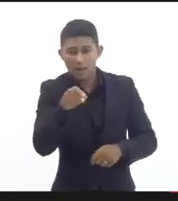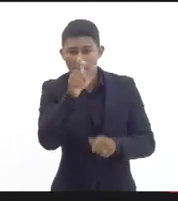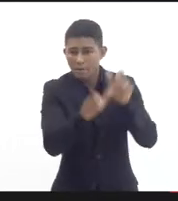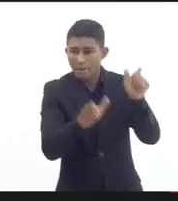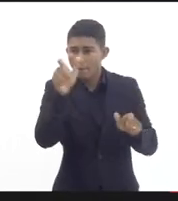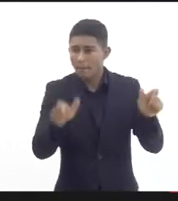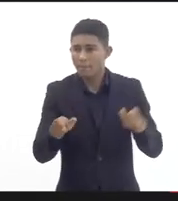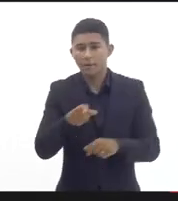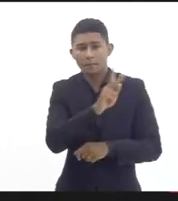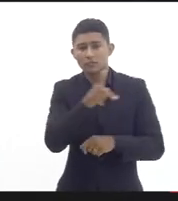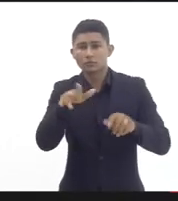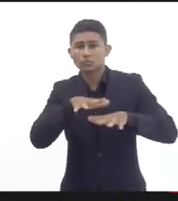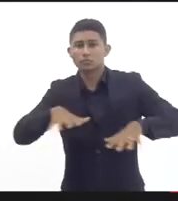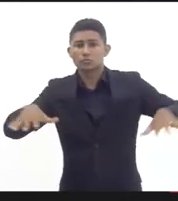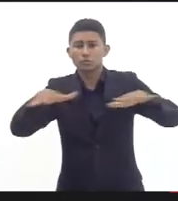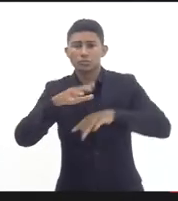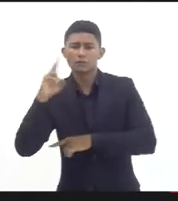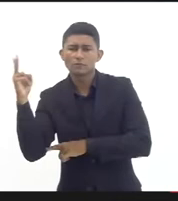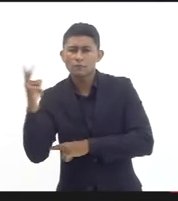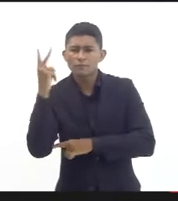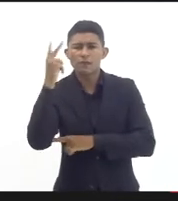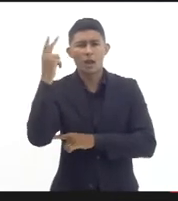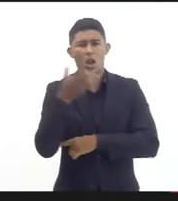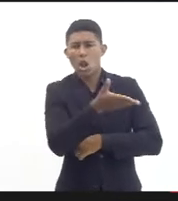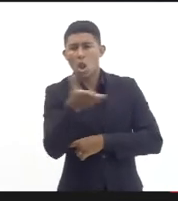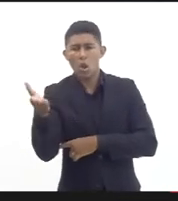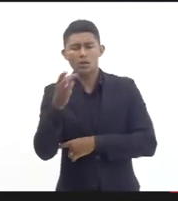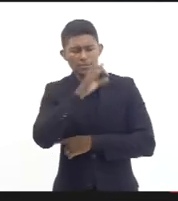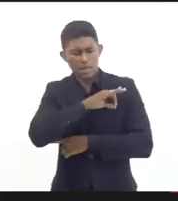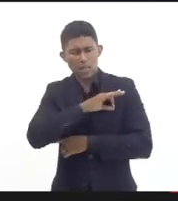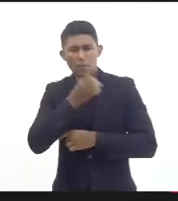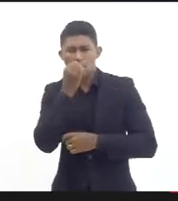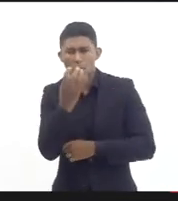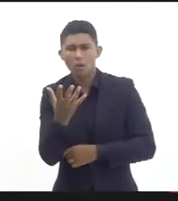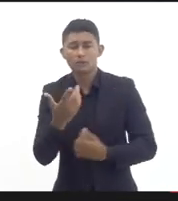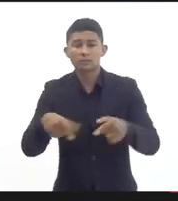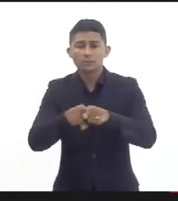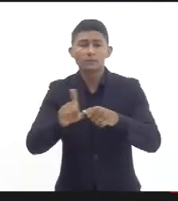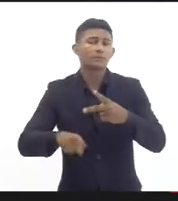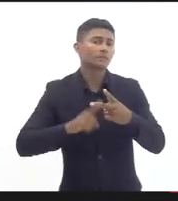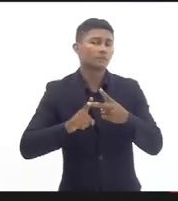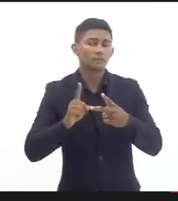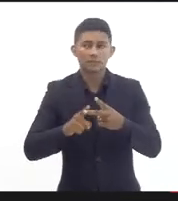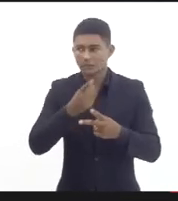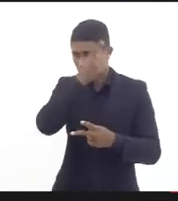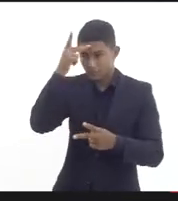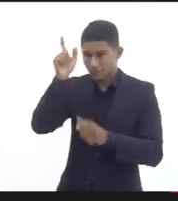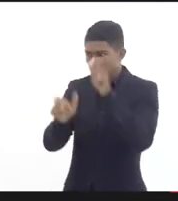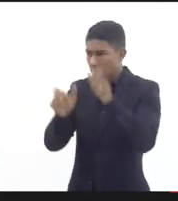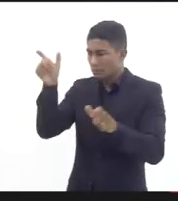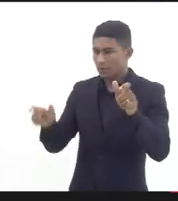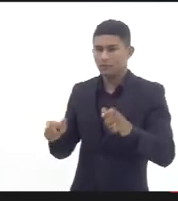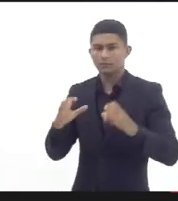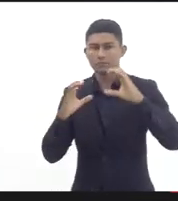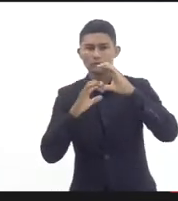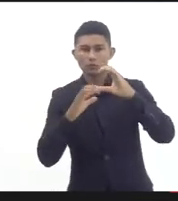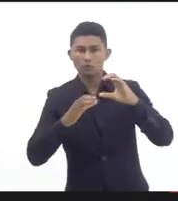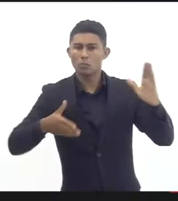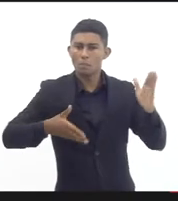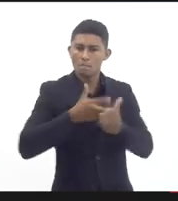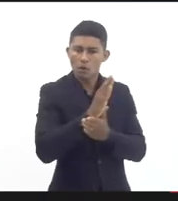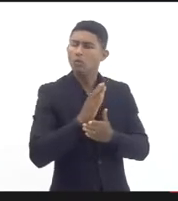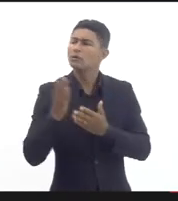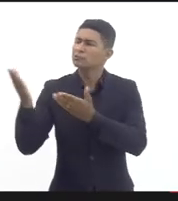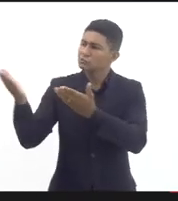essa valorização sem o chamamento dos concursados sem um valor digno para a GLP nós não vamos